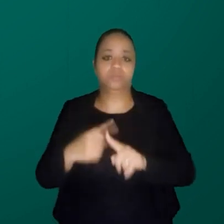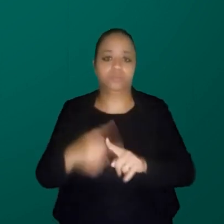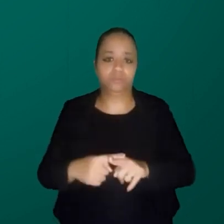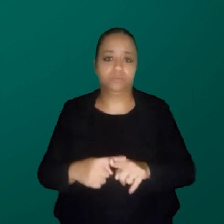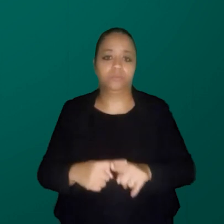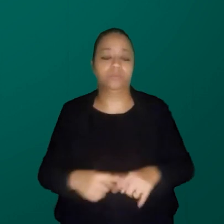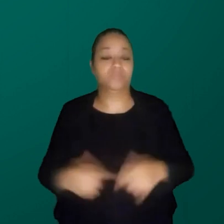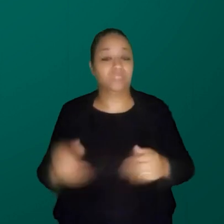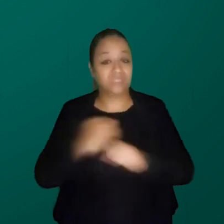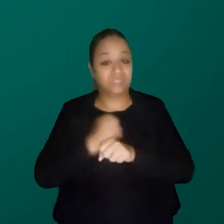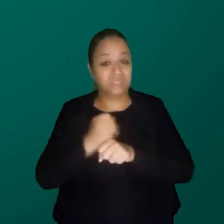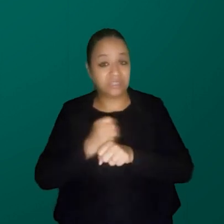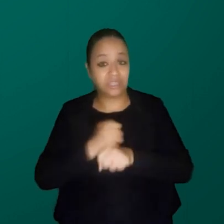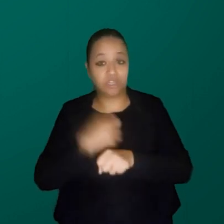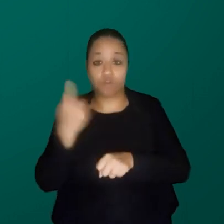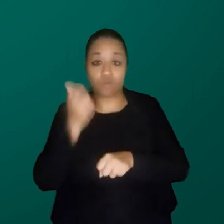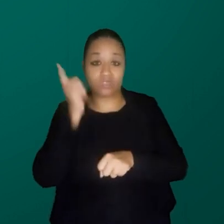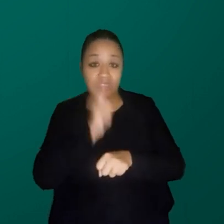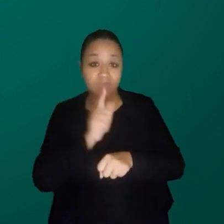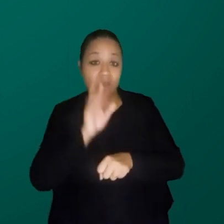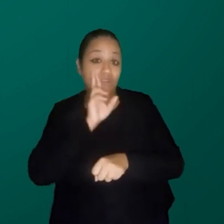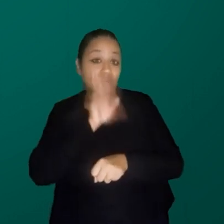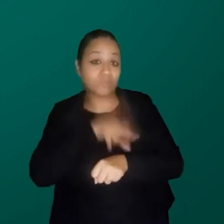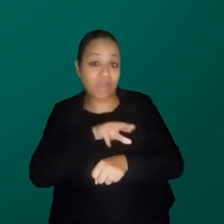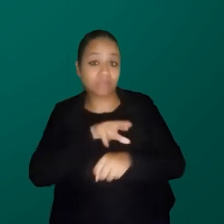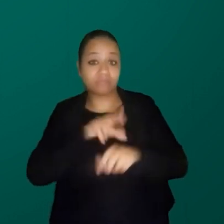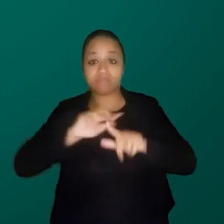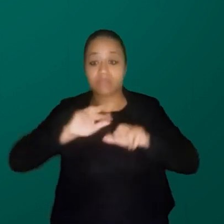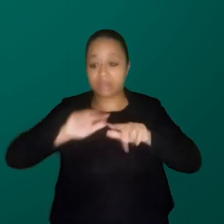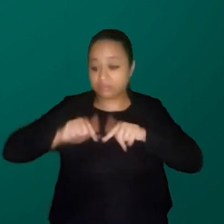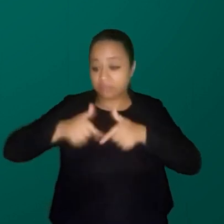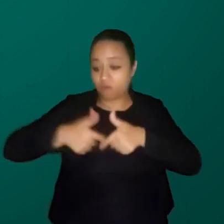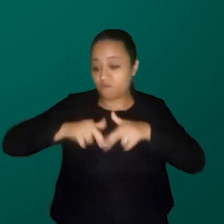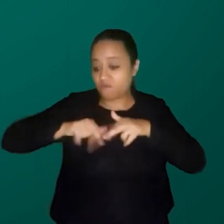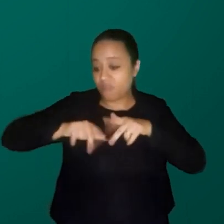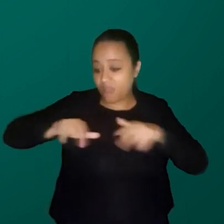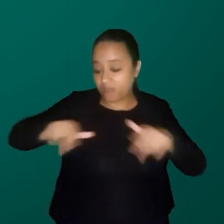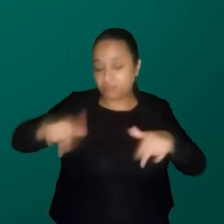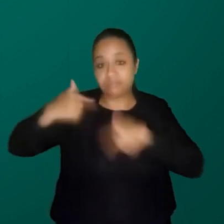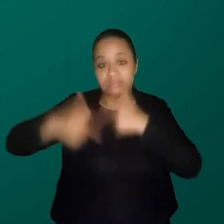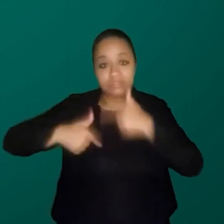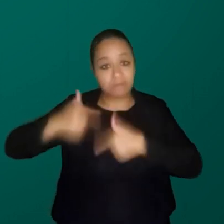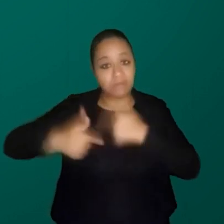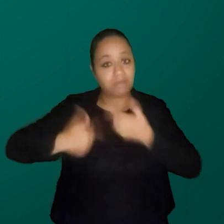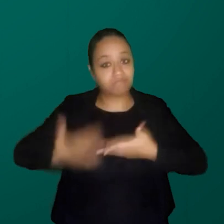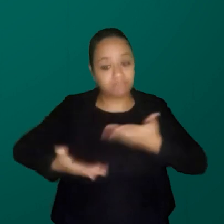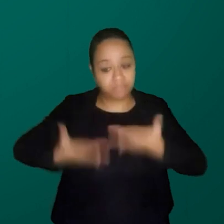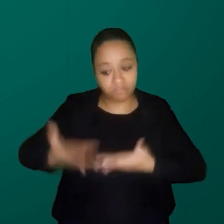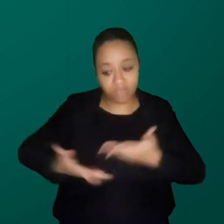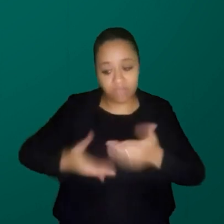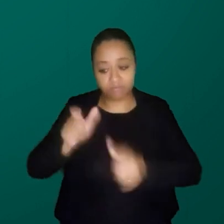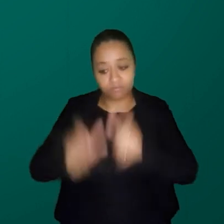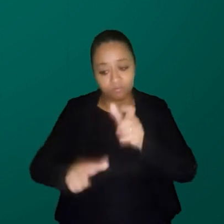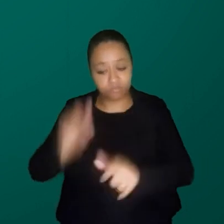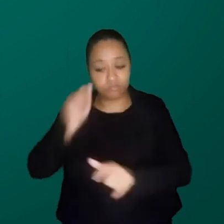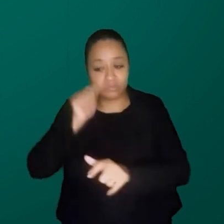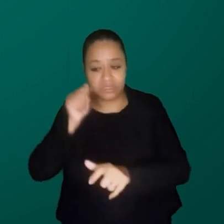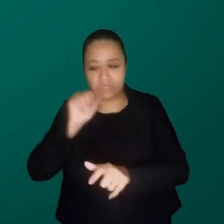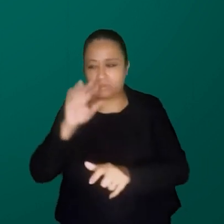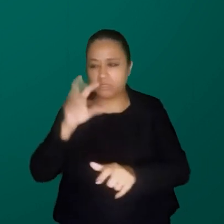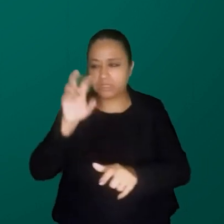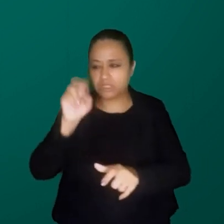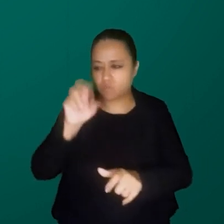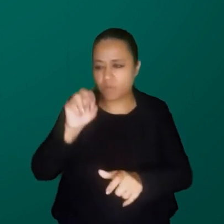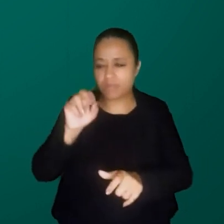esse ano a gente consegue ver o resultado de várias ações e, assim, todo esse trabalho é dedicado para essas meninas, são quase 50